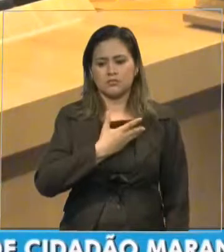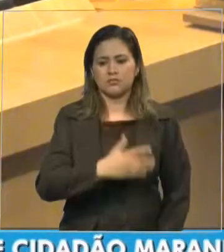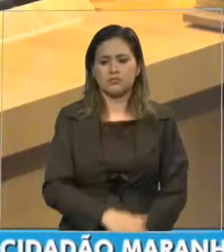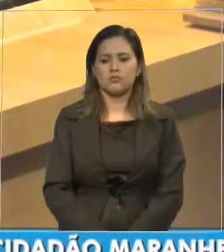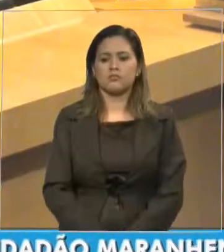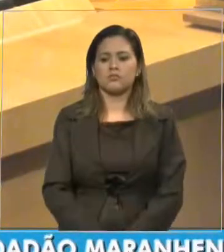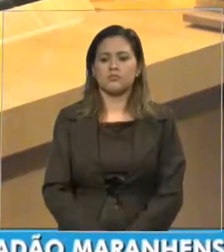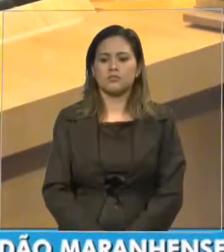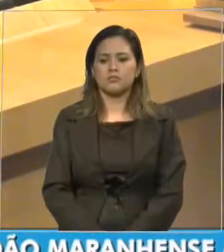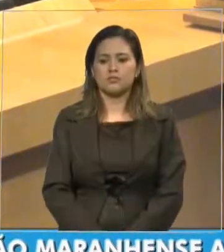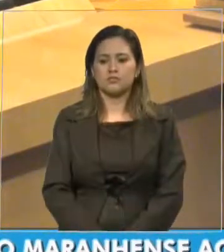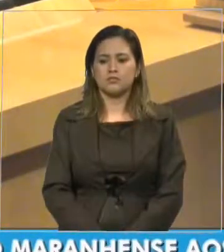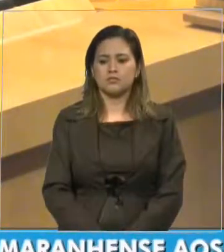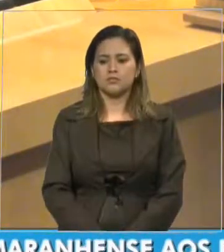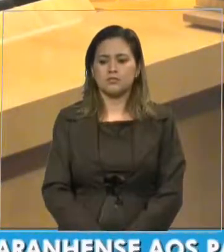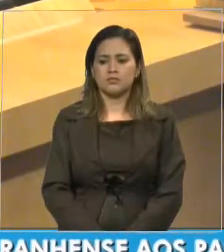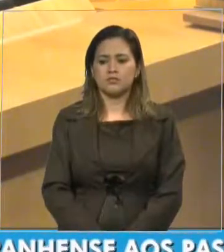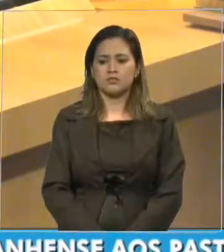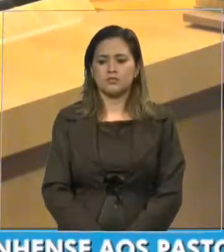Amém. Obrigado.